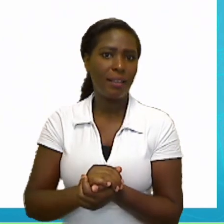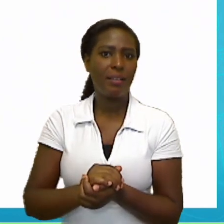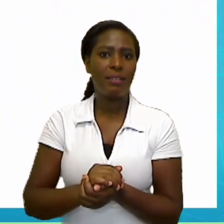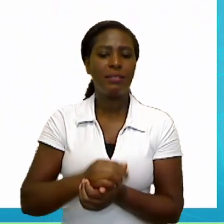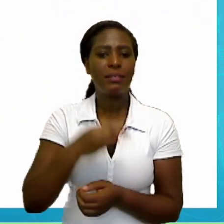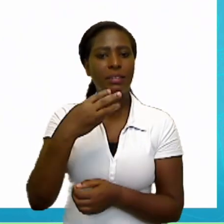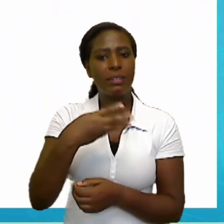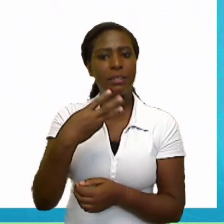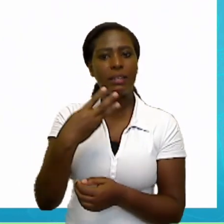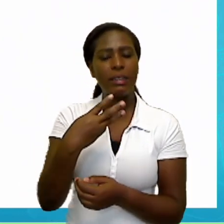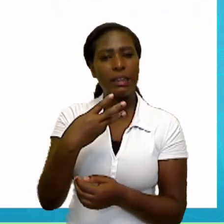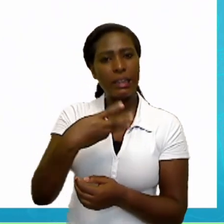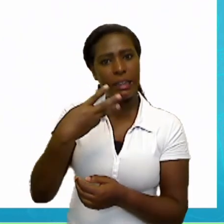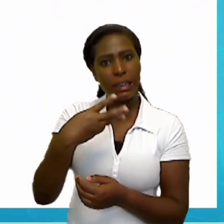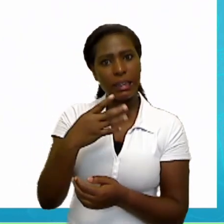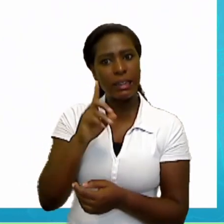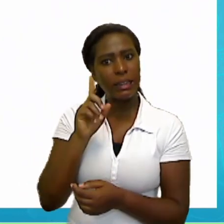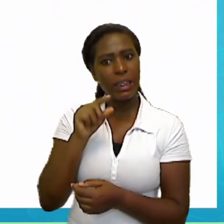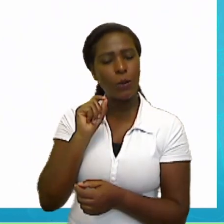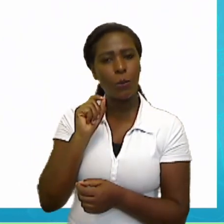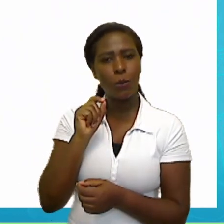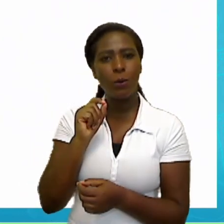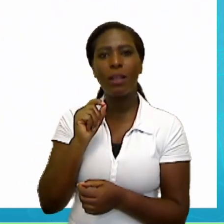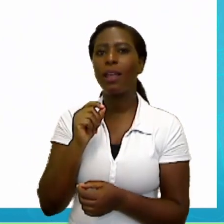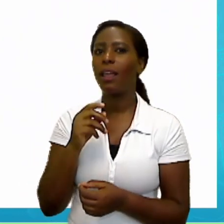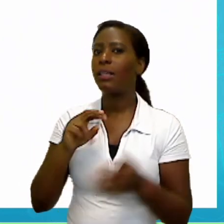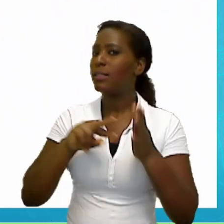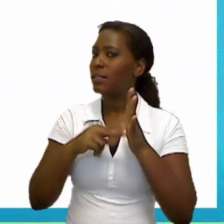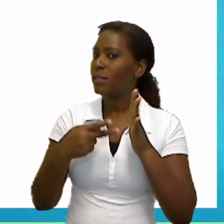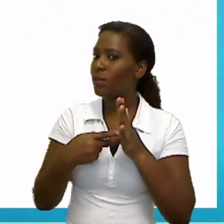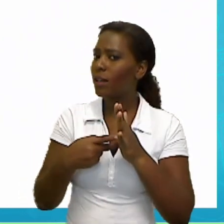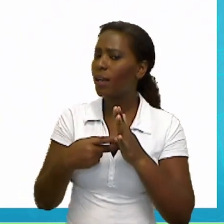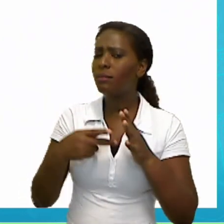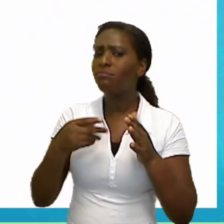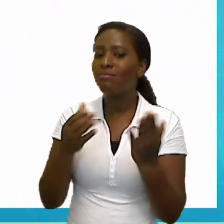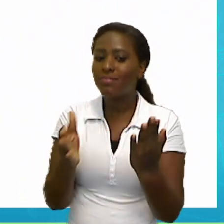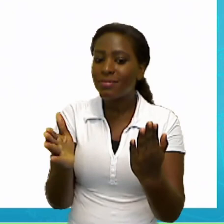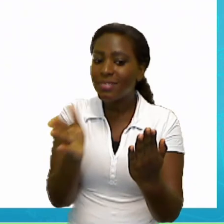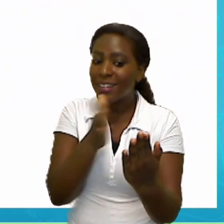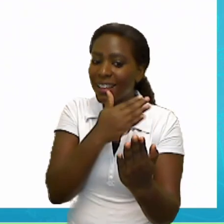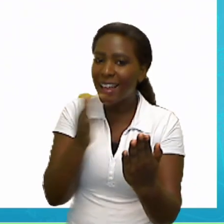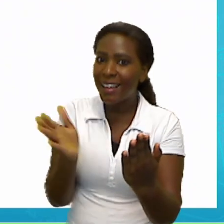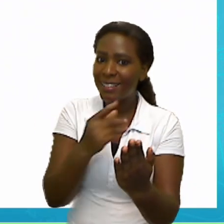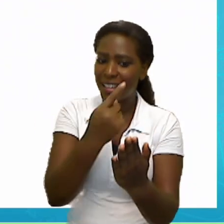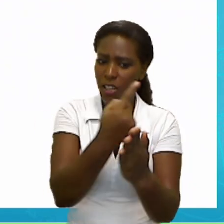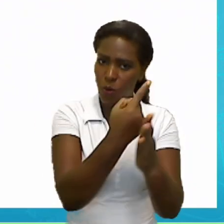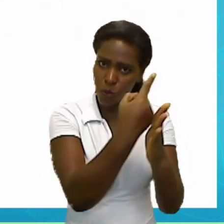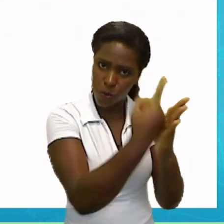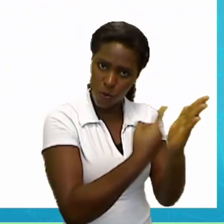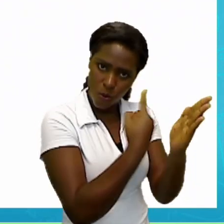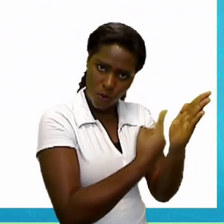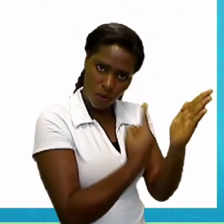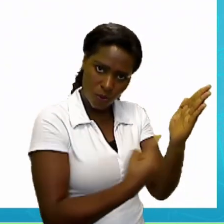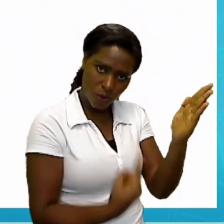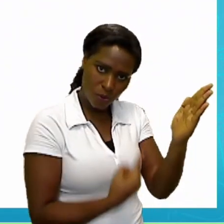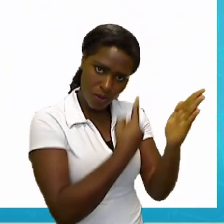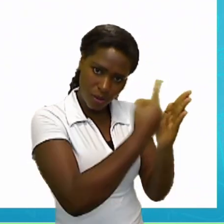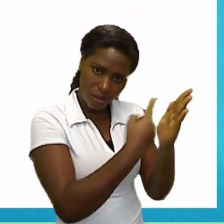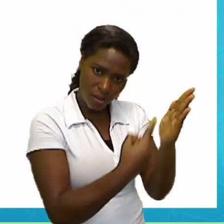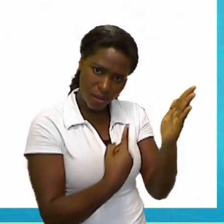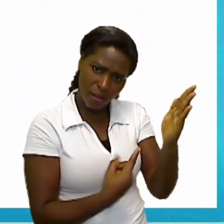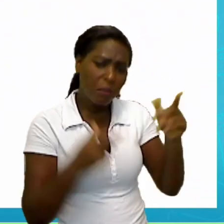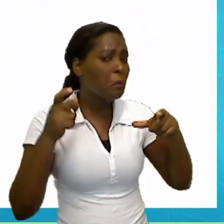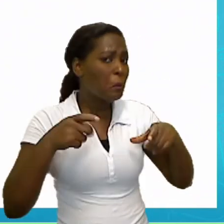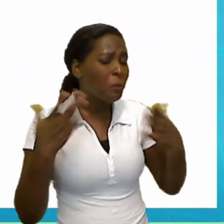Notebook. Notebook. Caderno. E onde é que tem o caderno? Tá logo aqui. Então, number three. Número